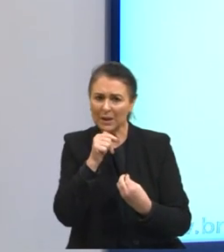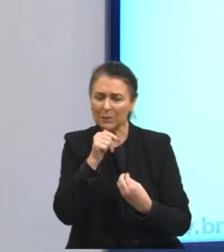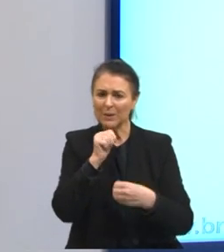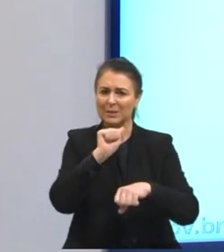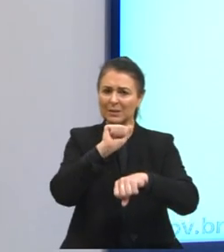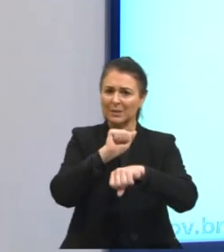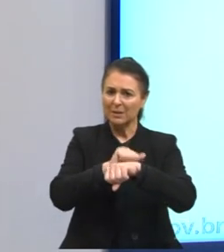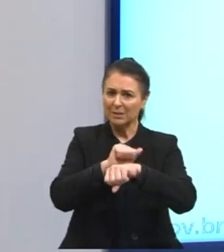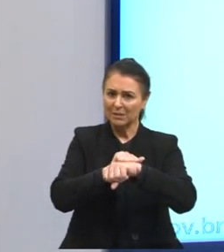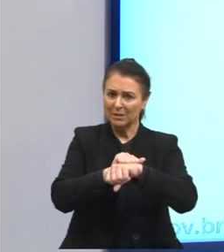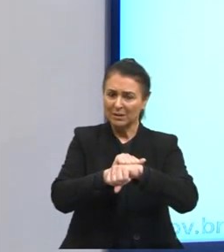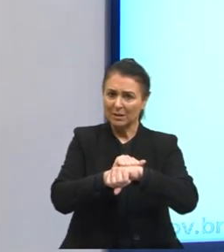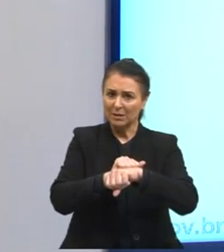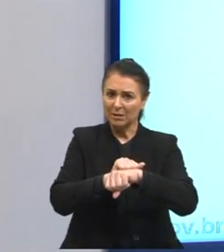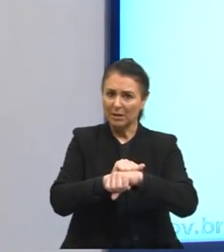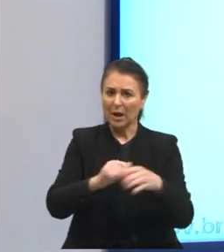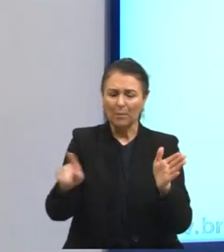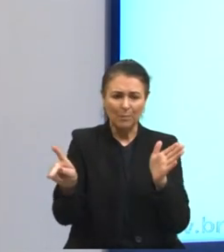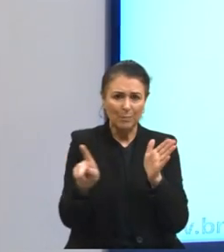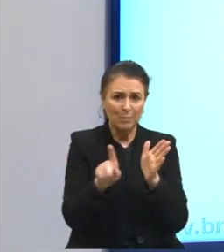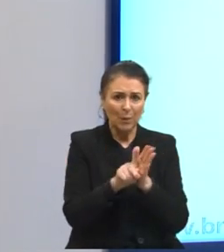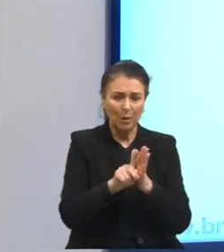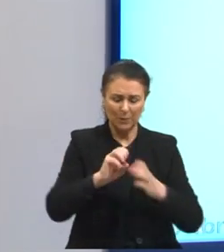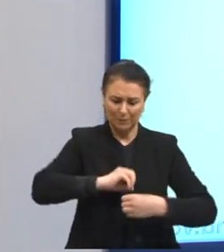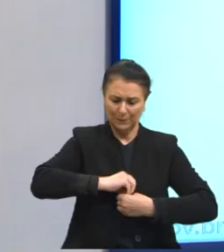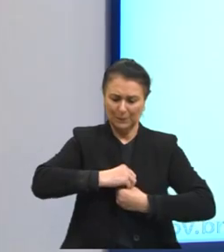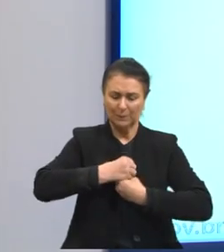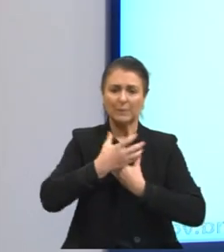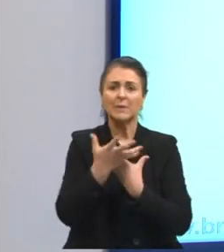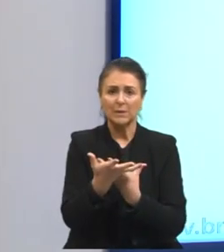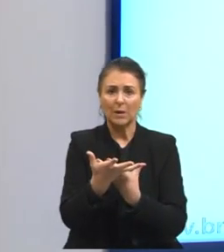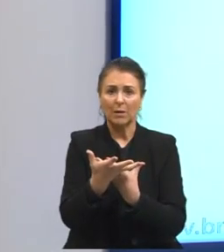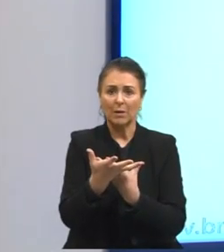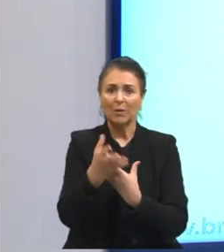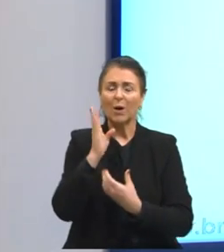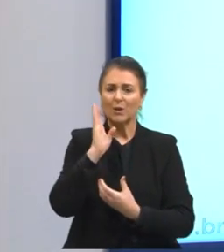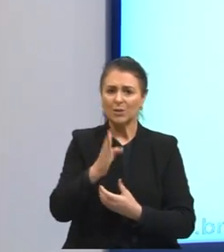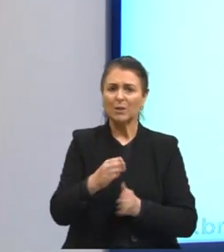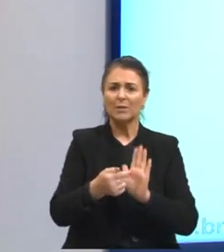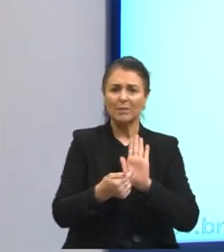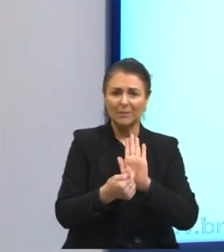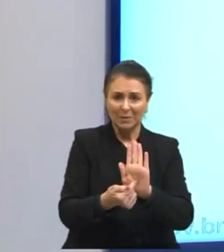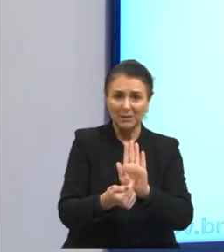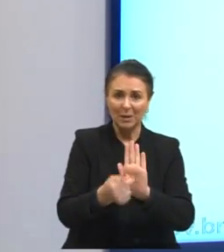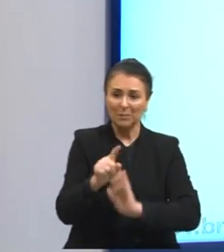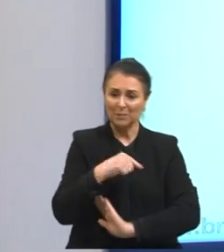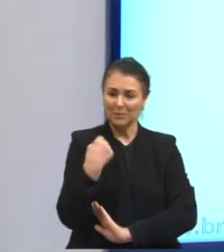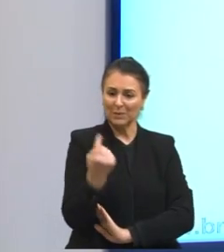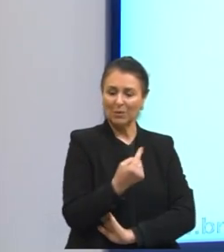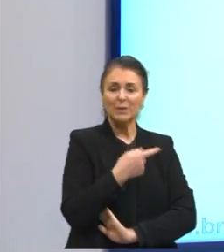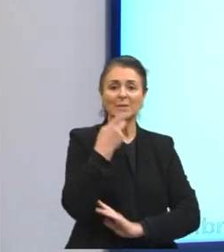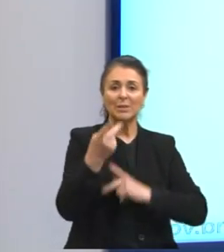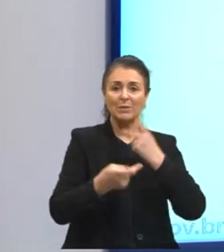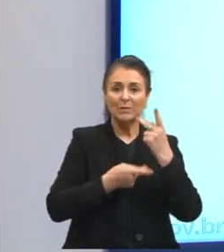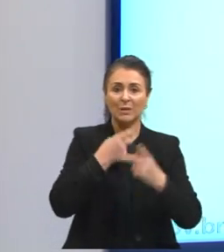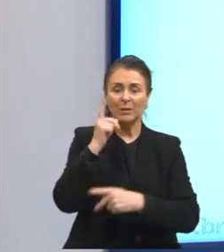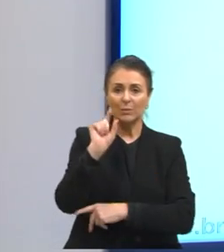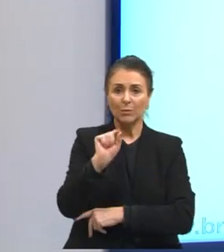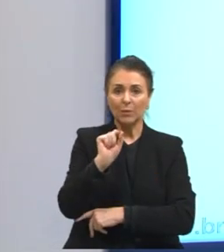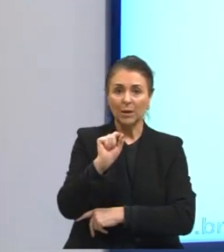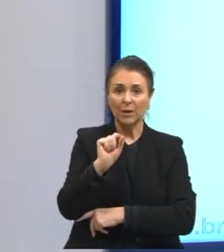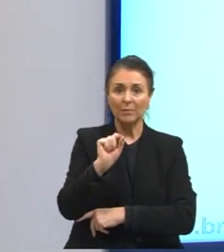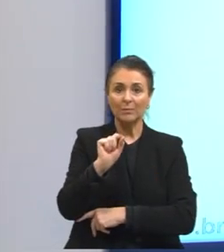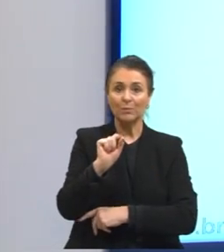A própria expressão como já nos traz ali, já nos mostra que estamos falando aí de uma